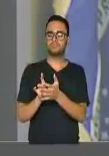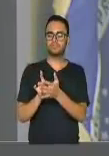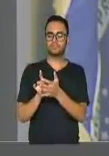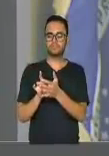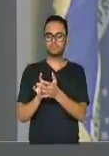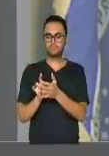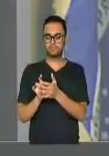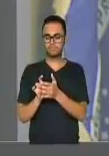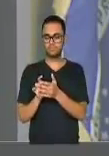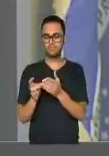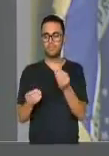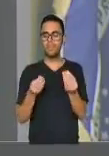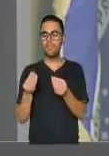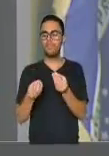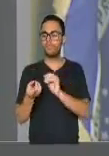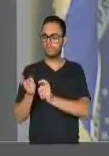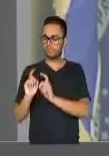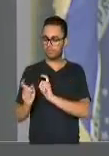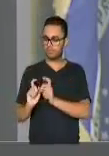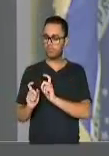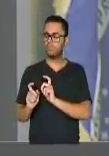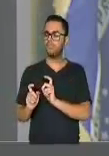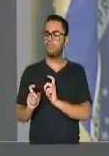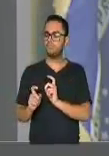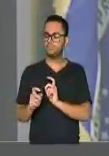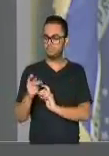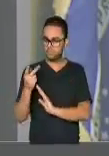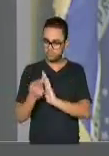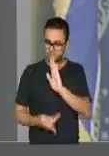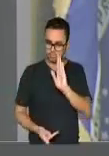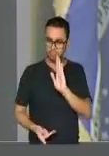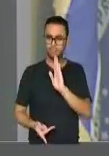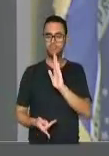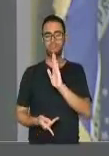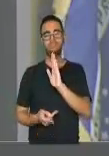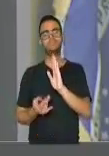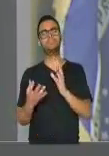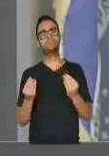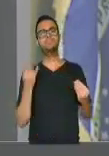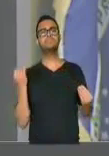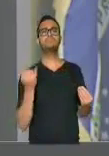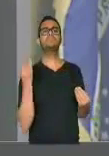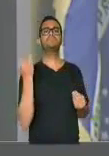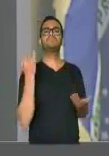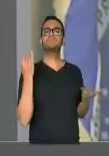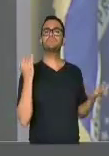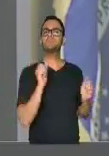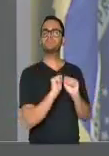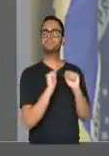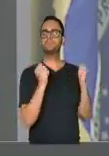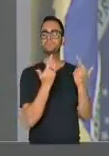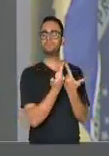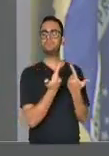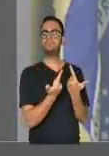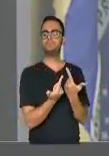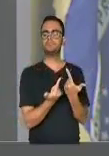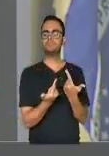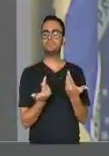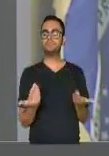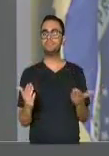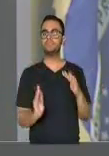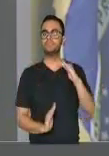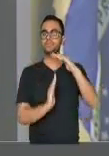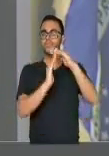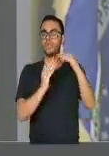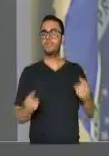forma de administrar e com projetos de extrema importância na Assembleia Legislativa. O teto